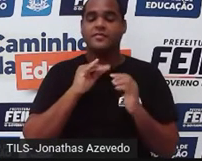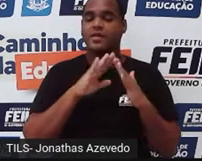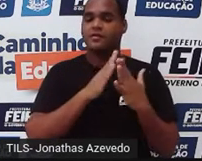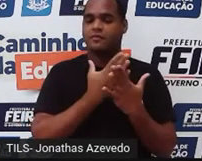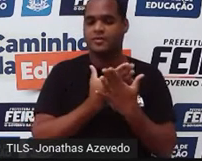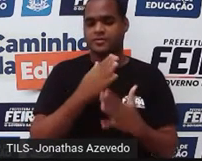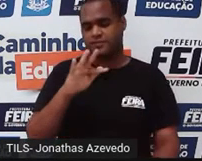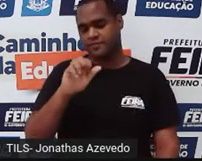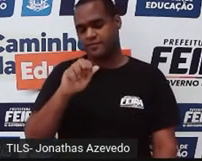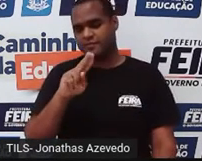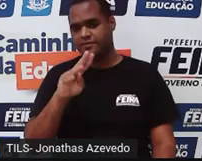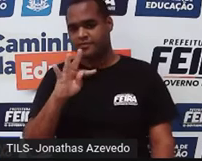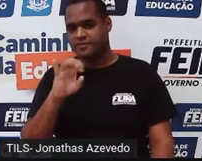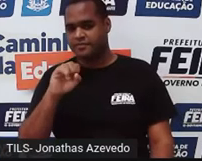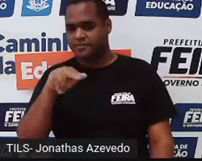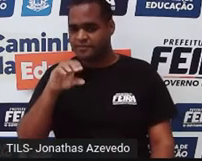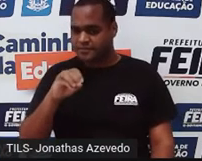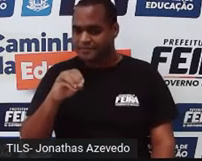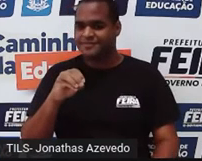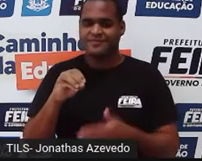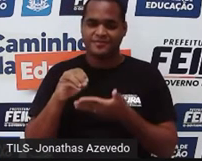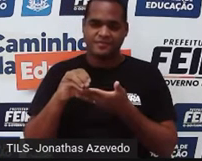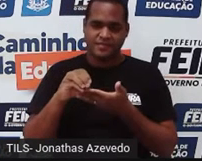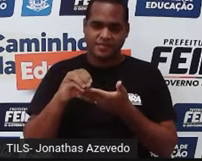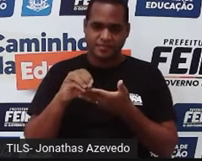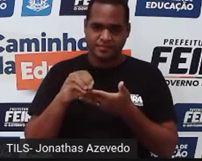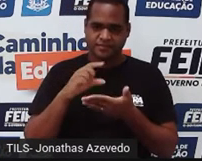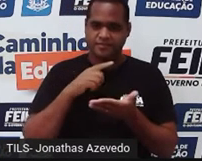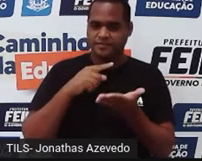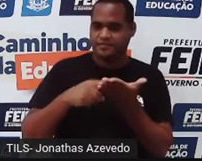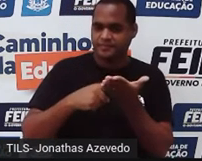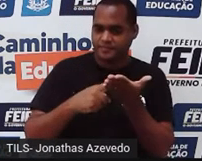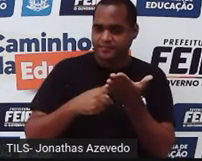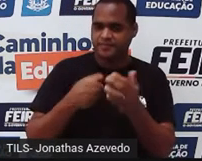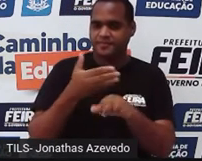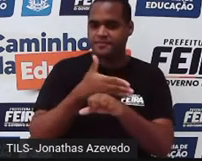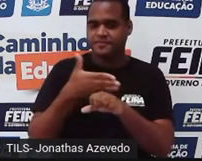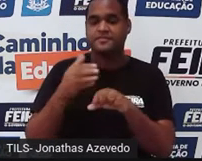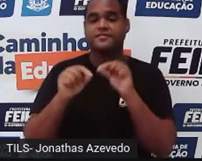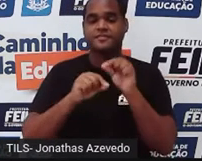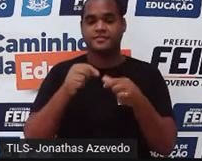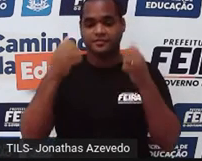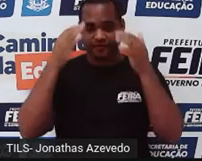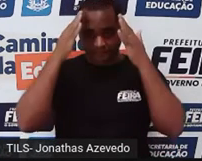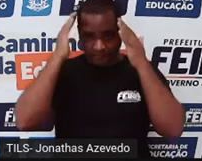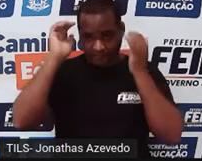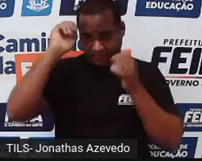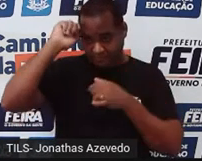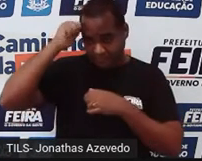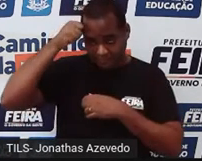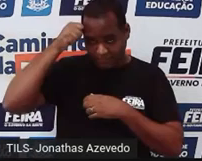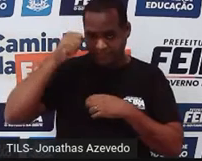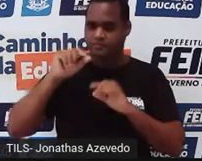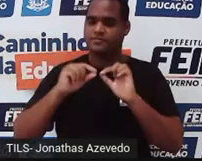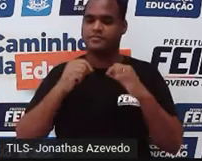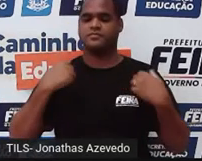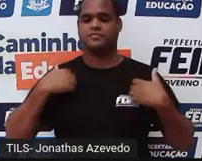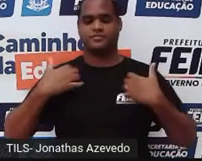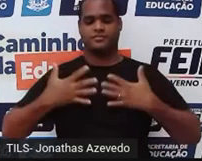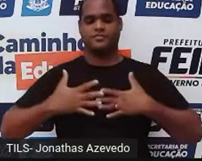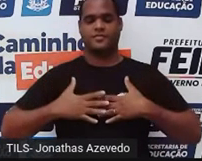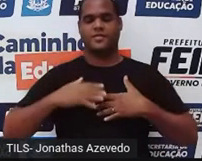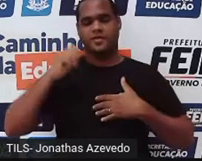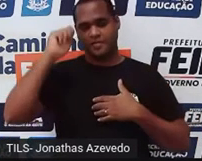Escola Municipal Faustino Dias Lima, tem pele branca, cabelo preto, no momento veste uma camisa preta,